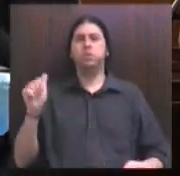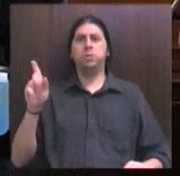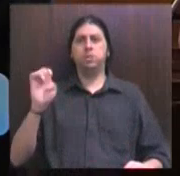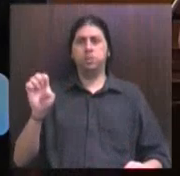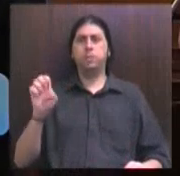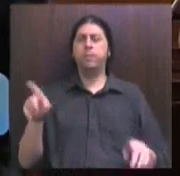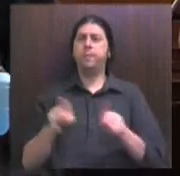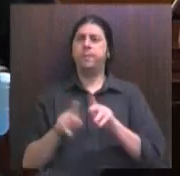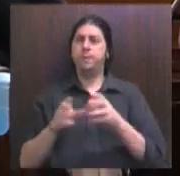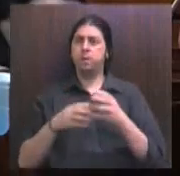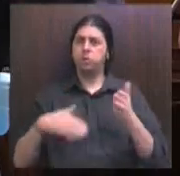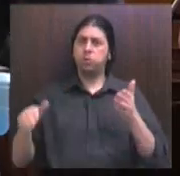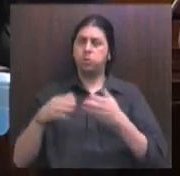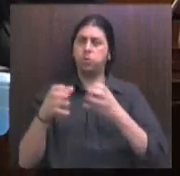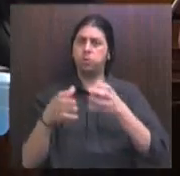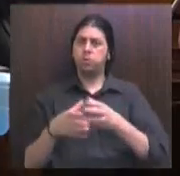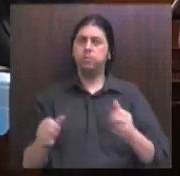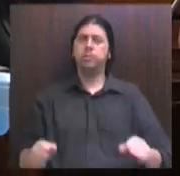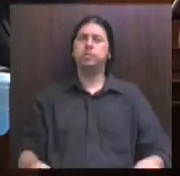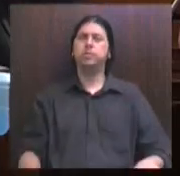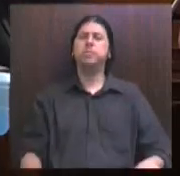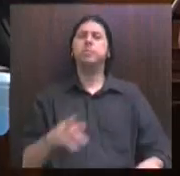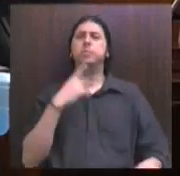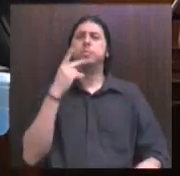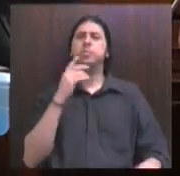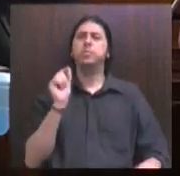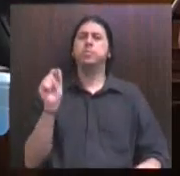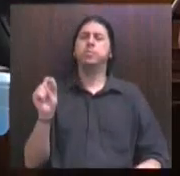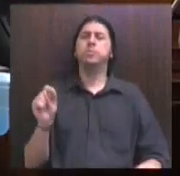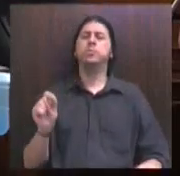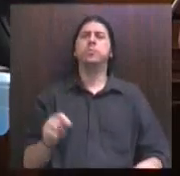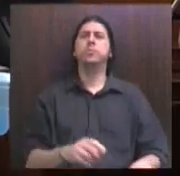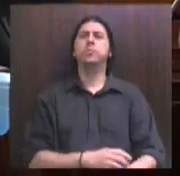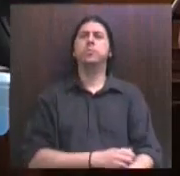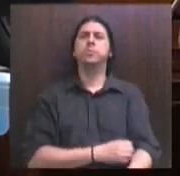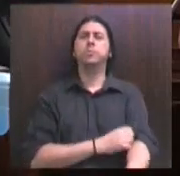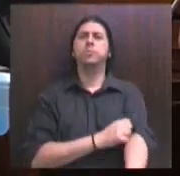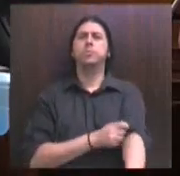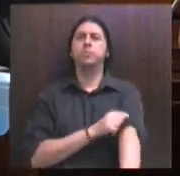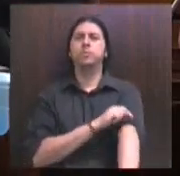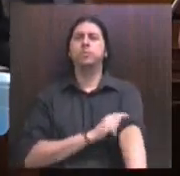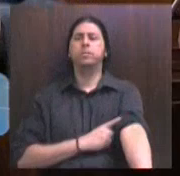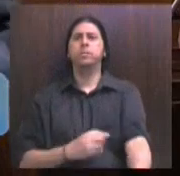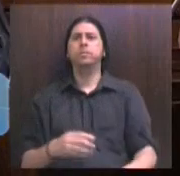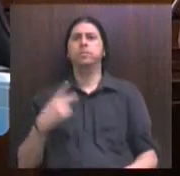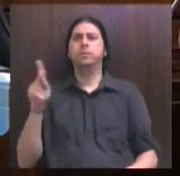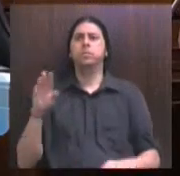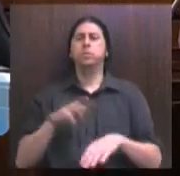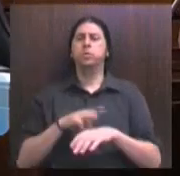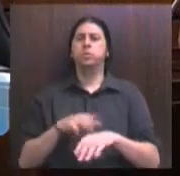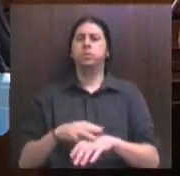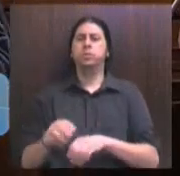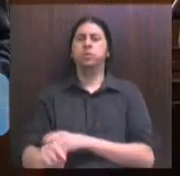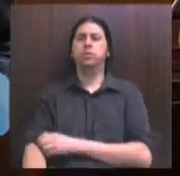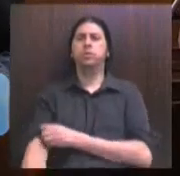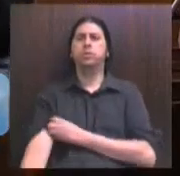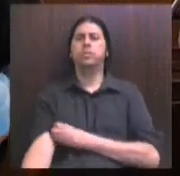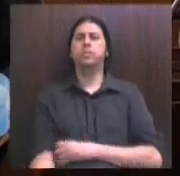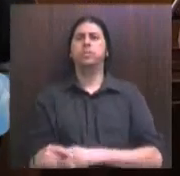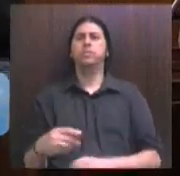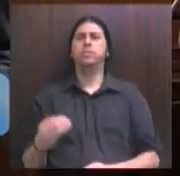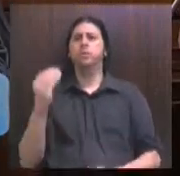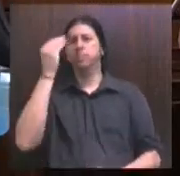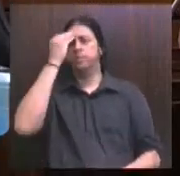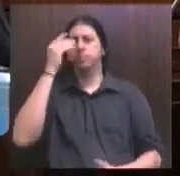a categoria, e dizer que este momento, ele, de